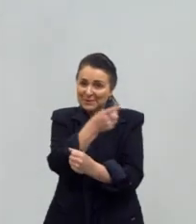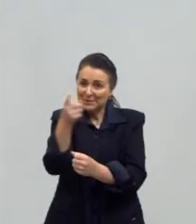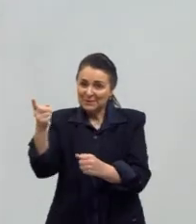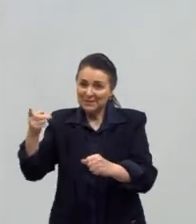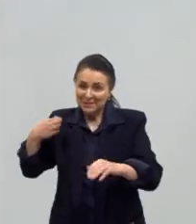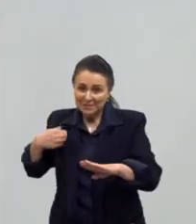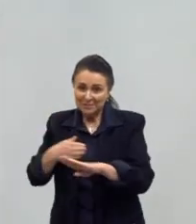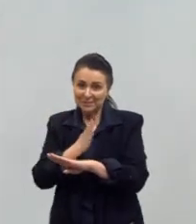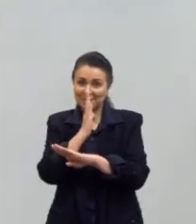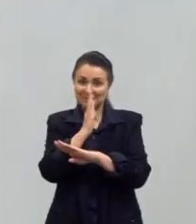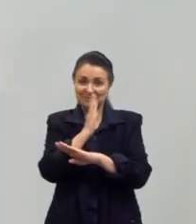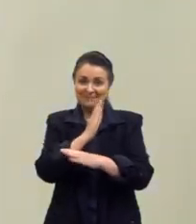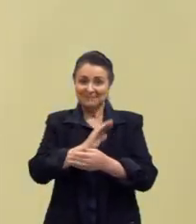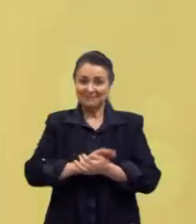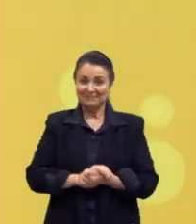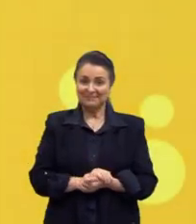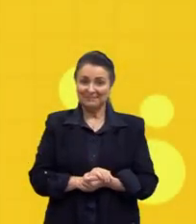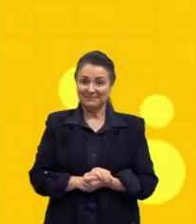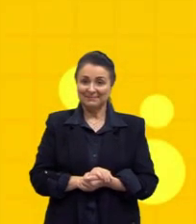partiu passar.